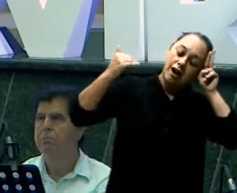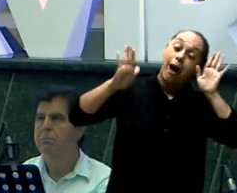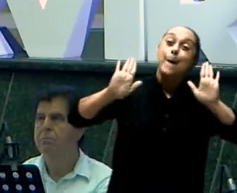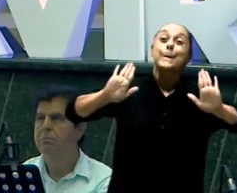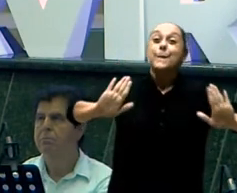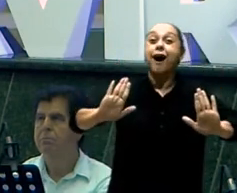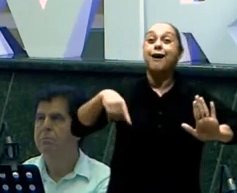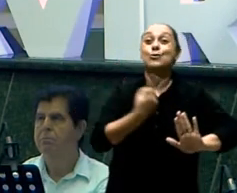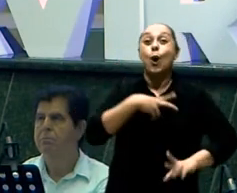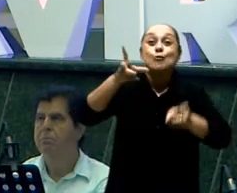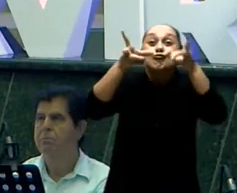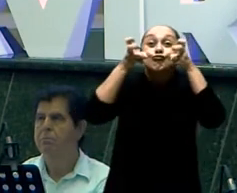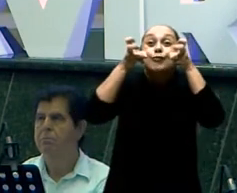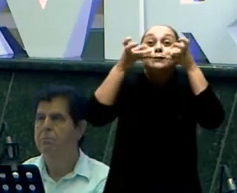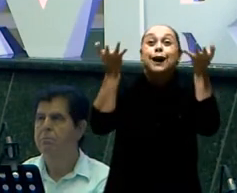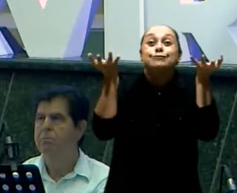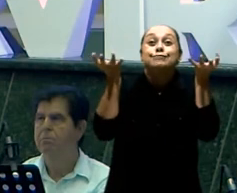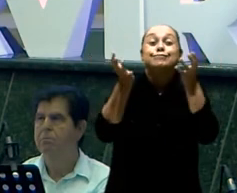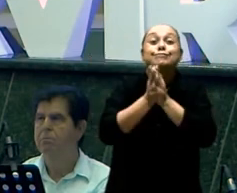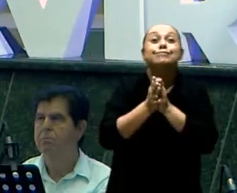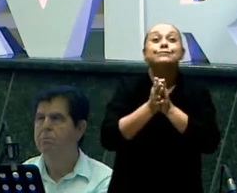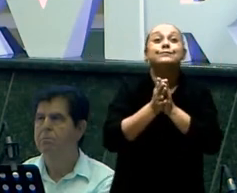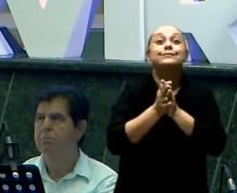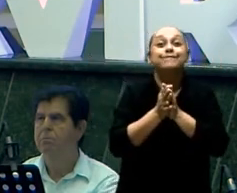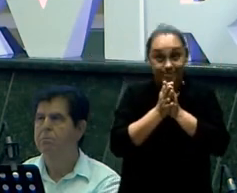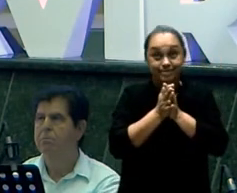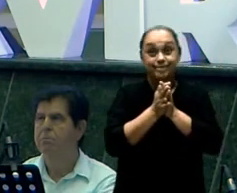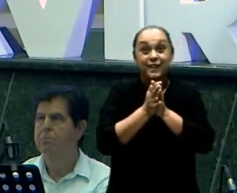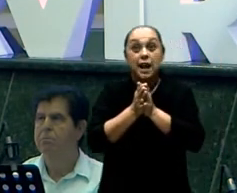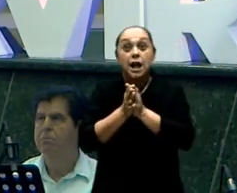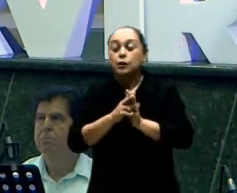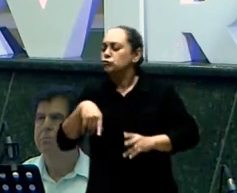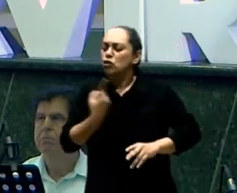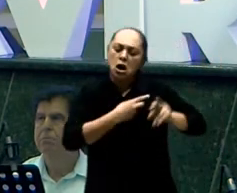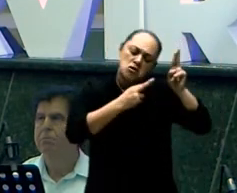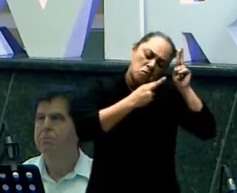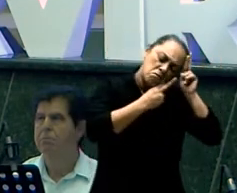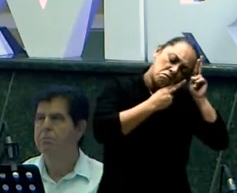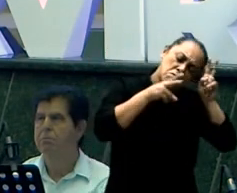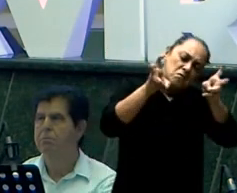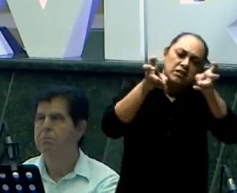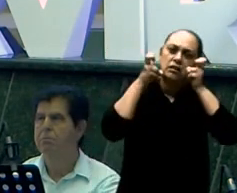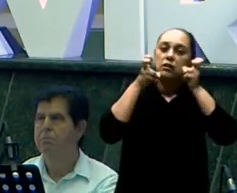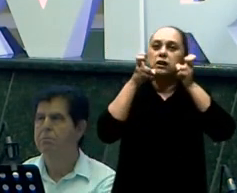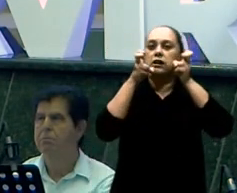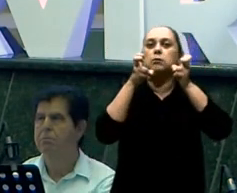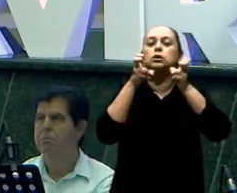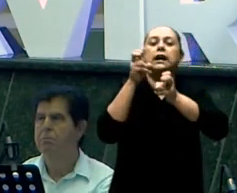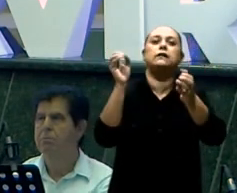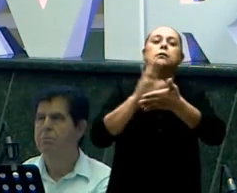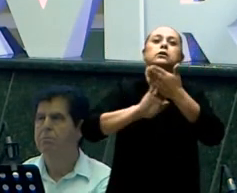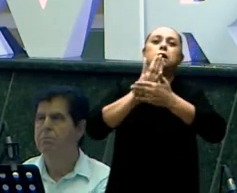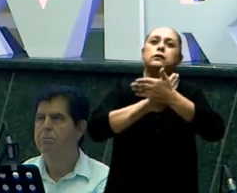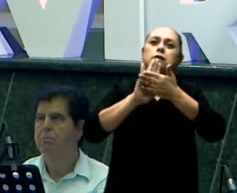você já pega Só que você não precisa Mais de vinte centímetros Você só precisa agora De dezenove Porque você cresceu Um centímetro Aí sabe porque Que eles são estabanados Você fala Meu filho é